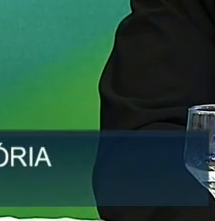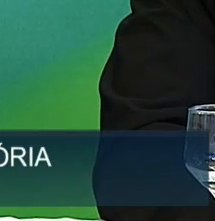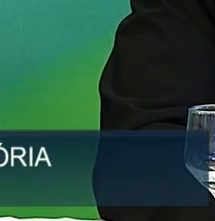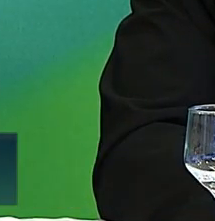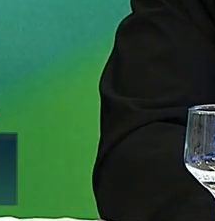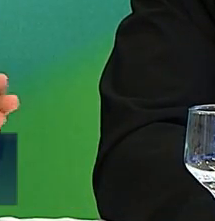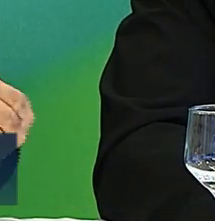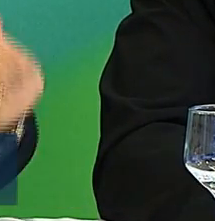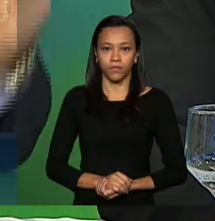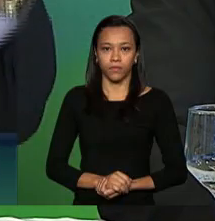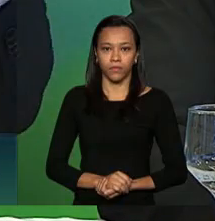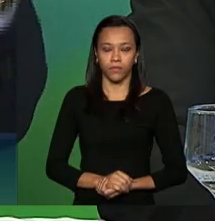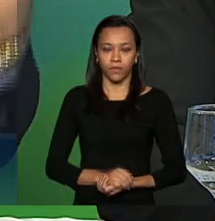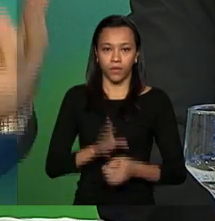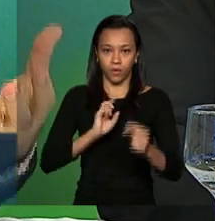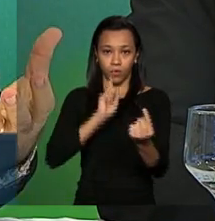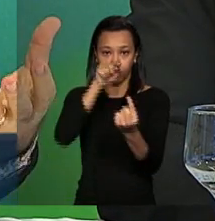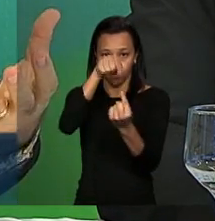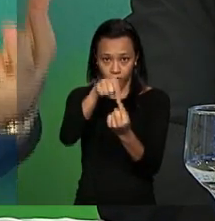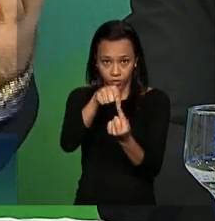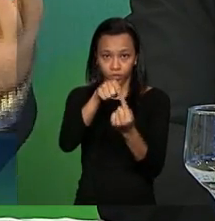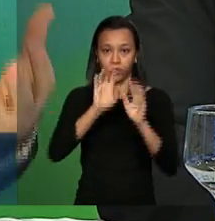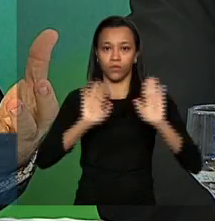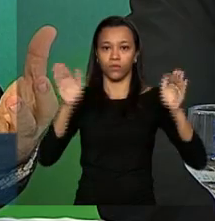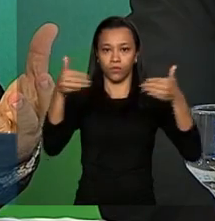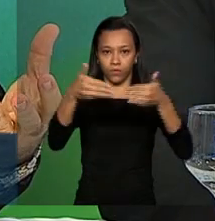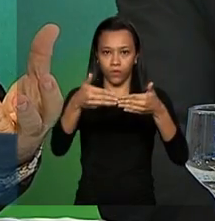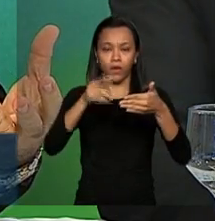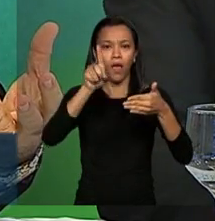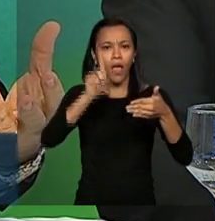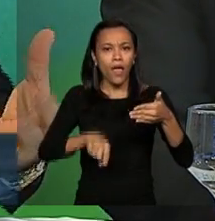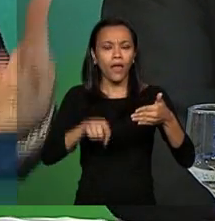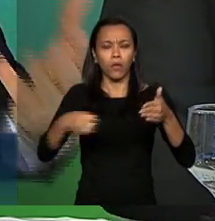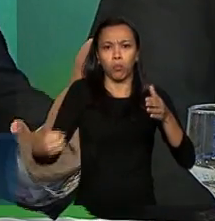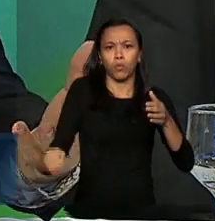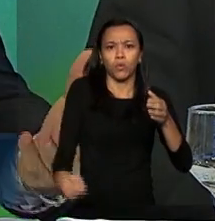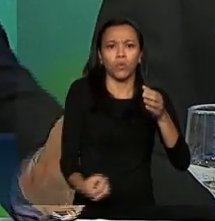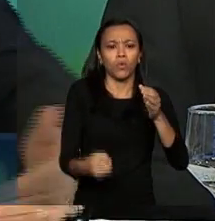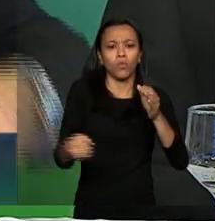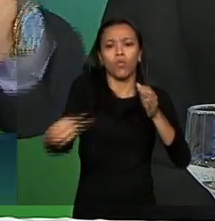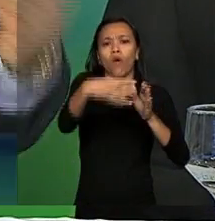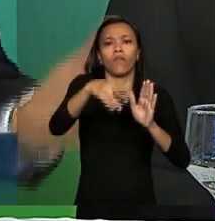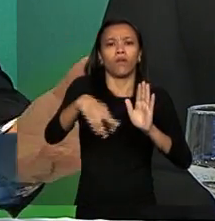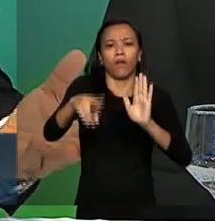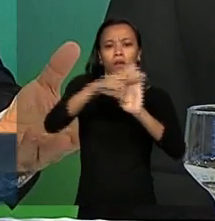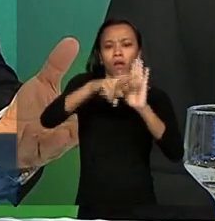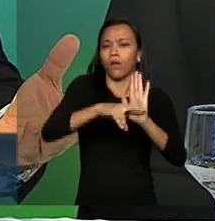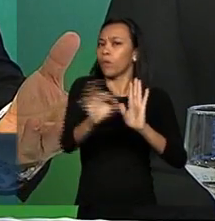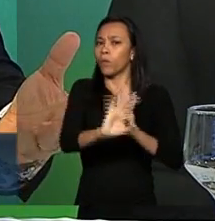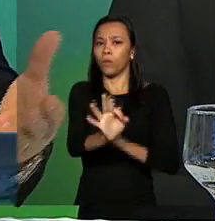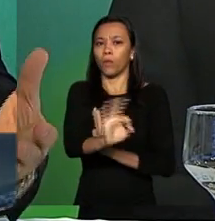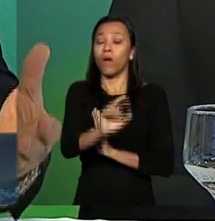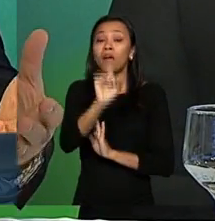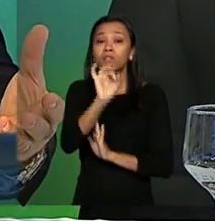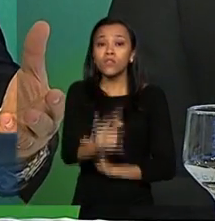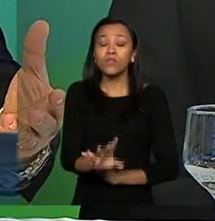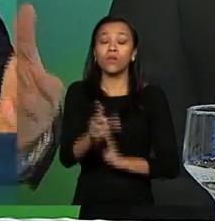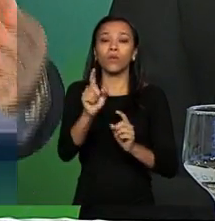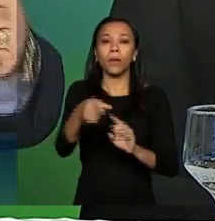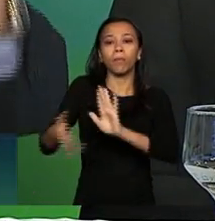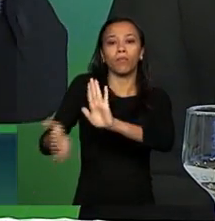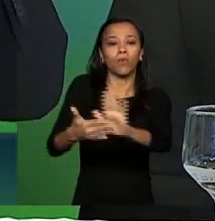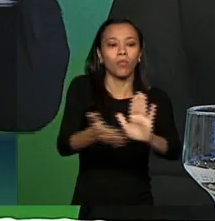agora é a partir do mesmo conjunto de informações fazer o debate e estabelecer qual é